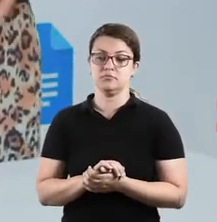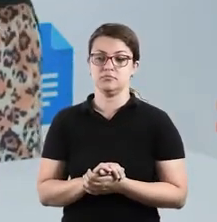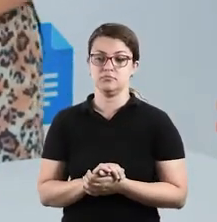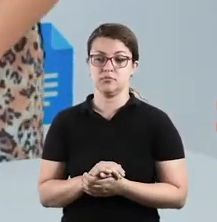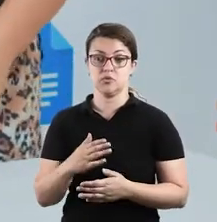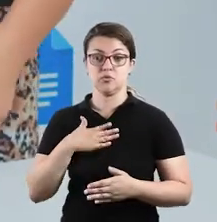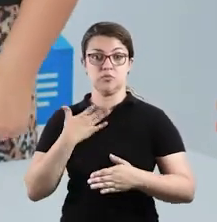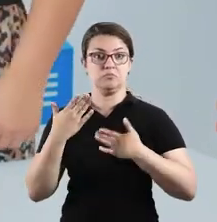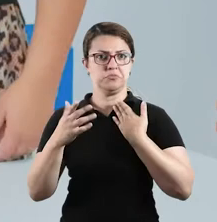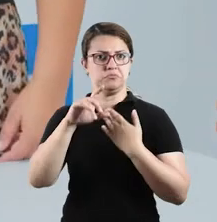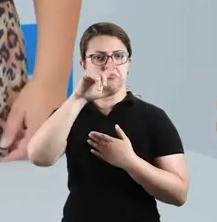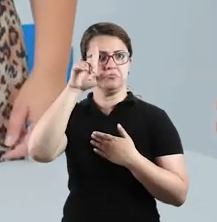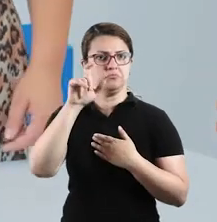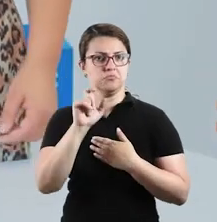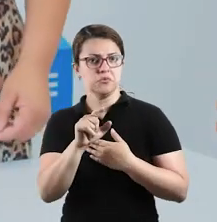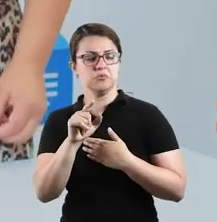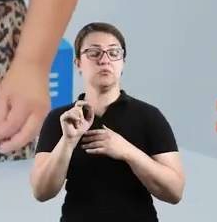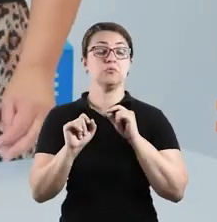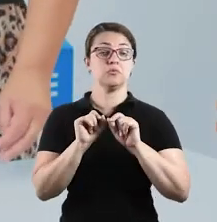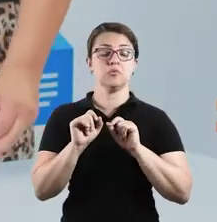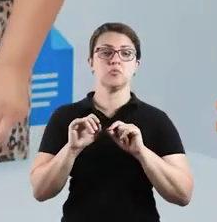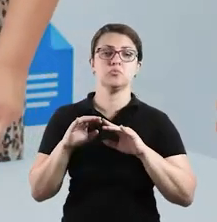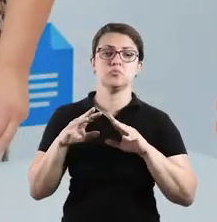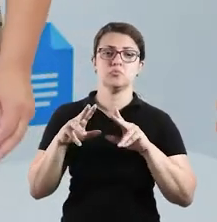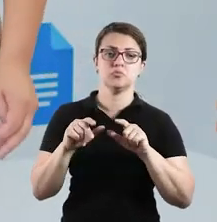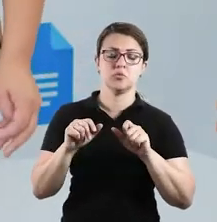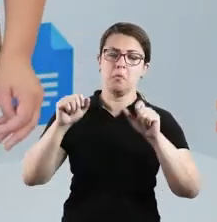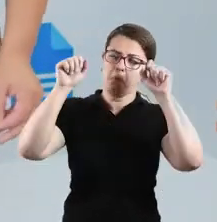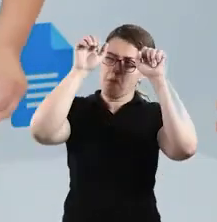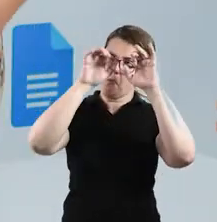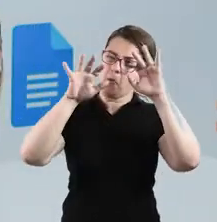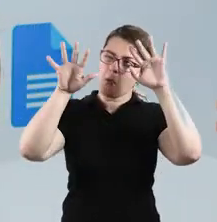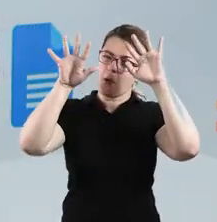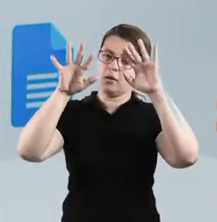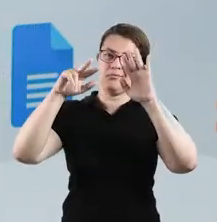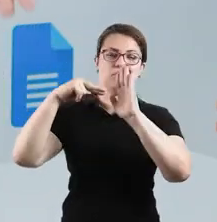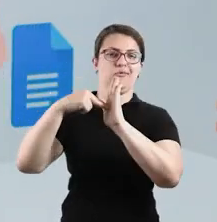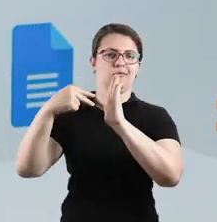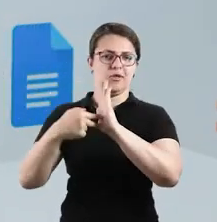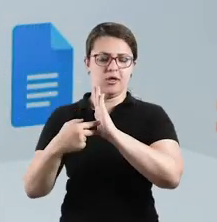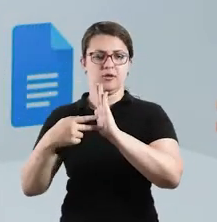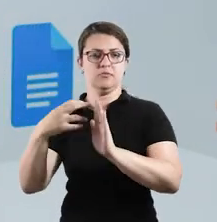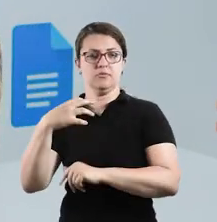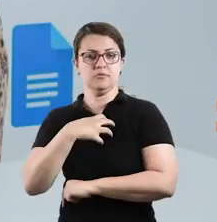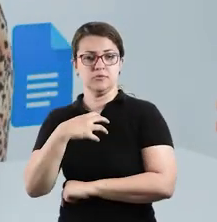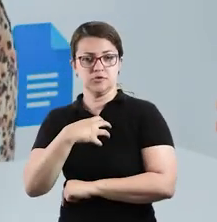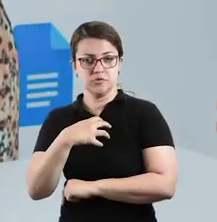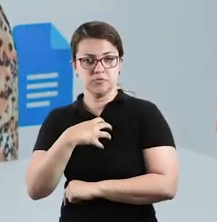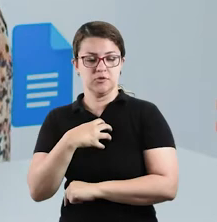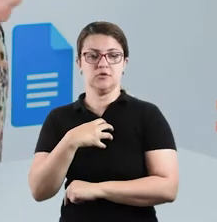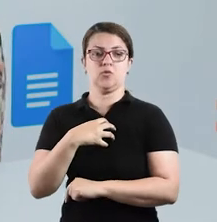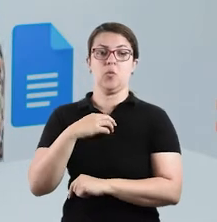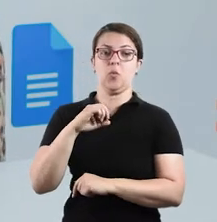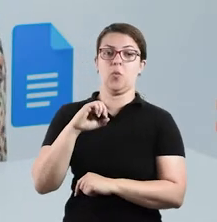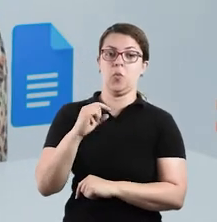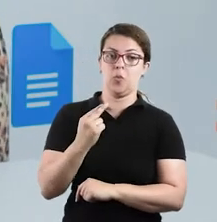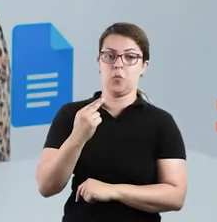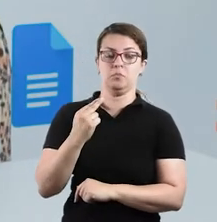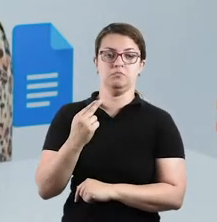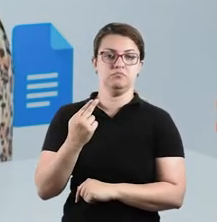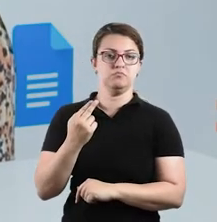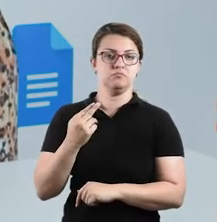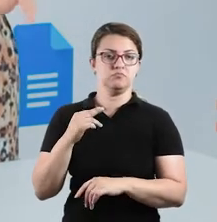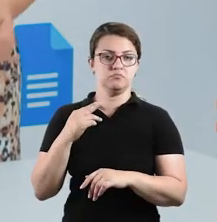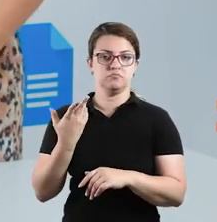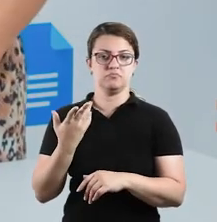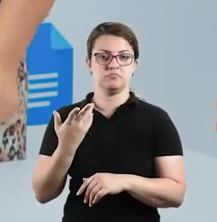exclamação. Então, os balõezinhos, nas histórias em quadrinhos, todos eles querem expressar algum sentimento ou ter alguma